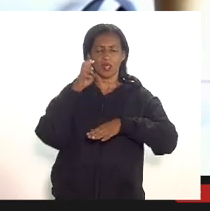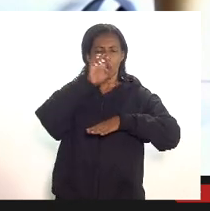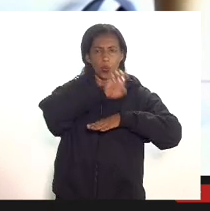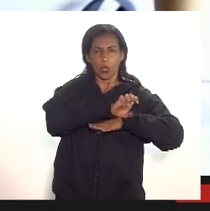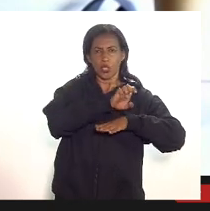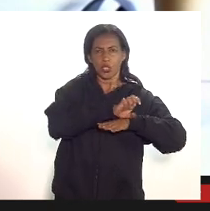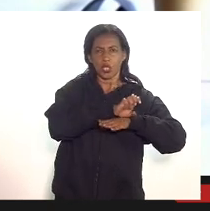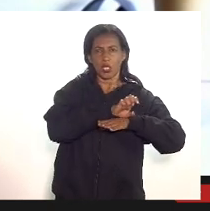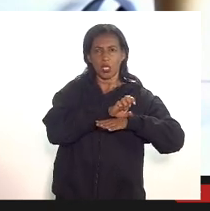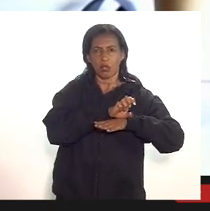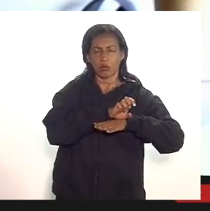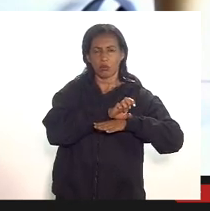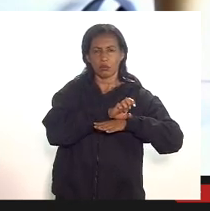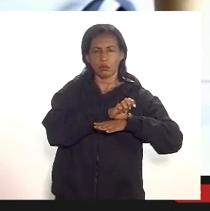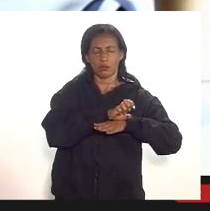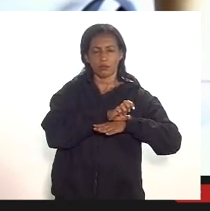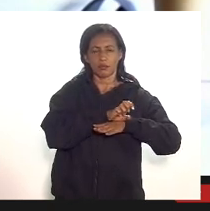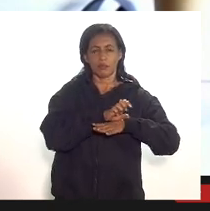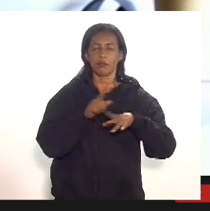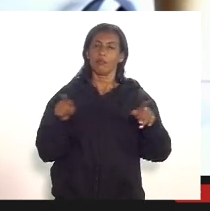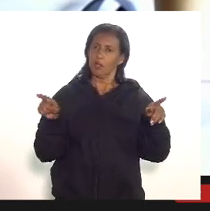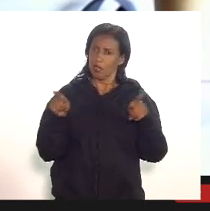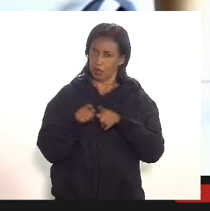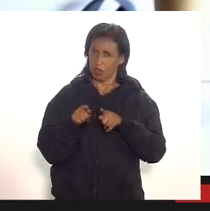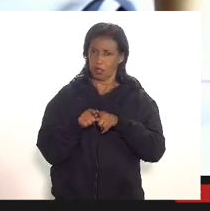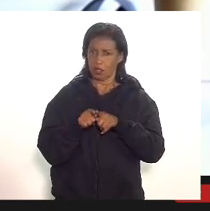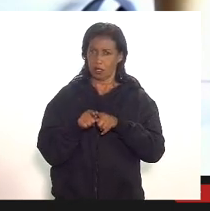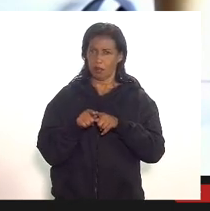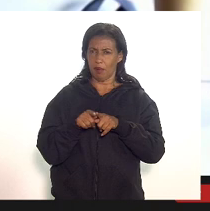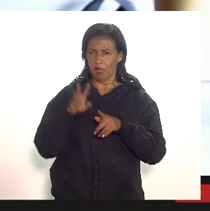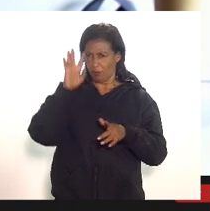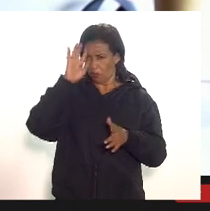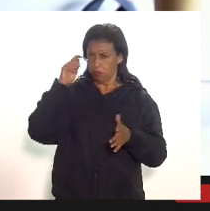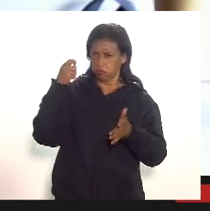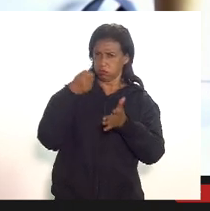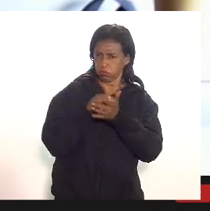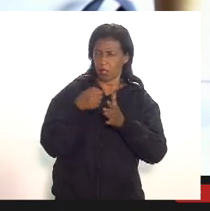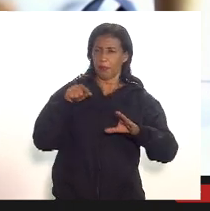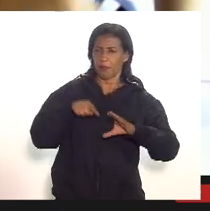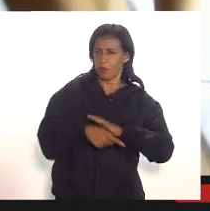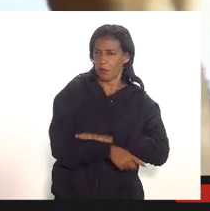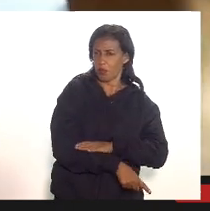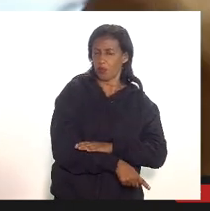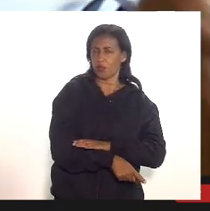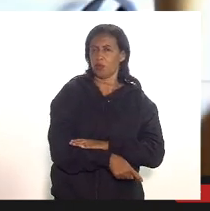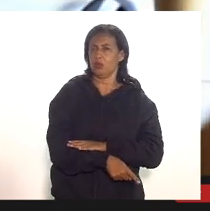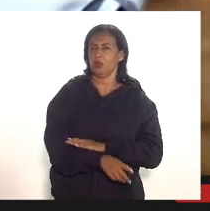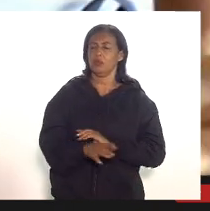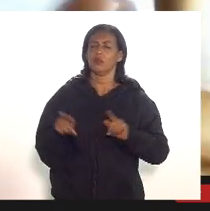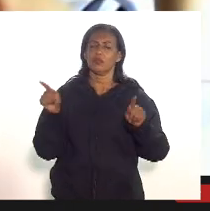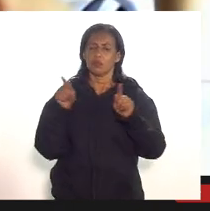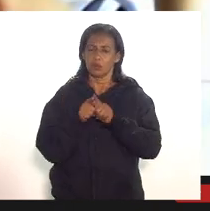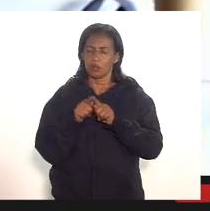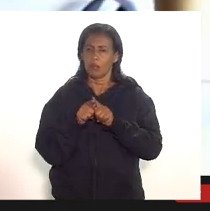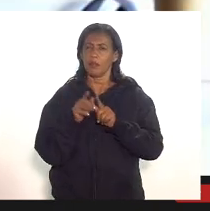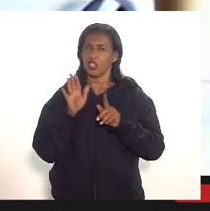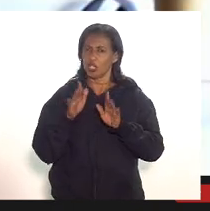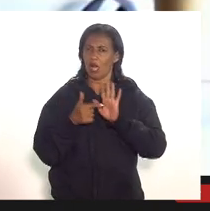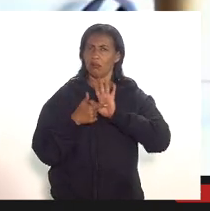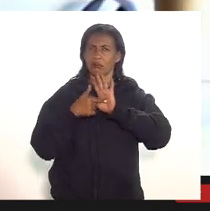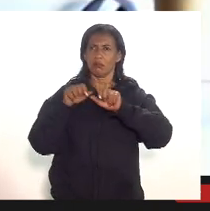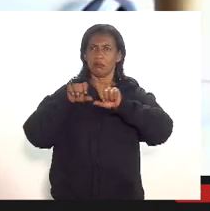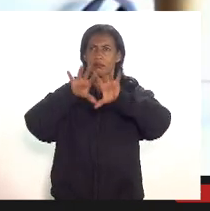Janeiro então também vamos entrar fundo nessa linha que também já foi aqui exposto pelo